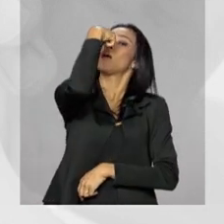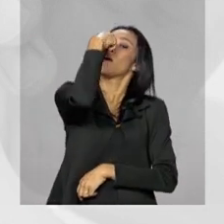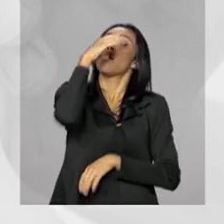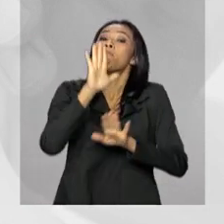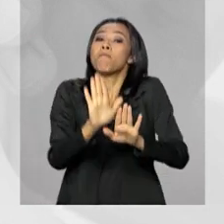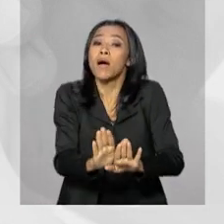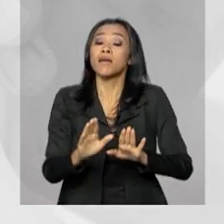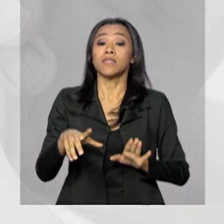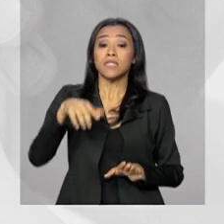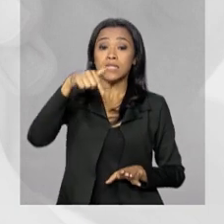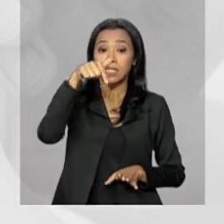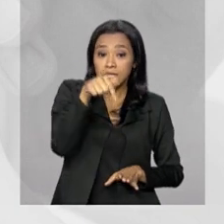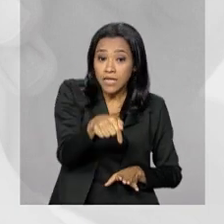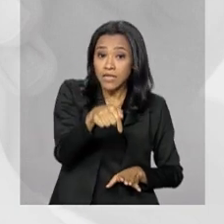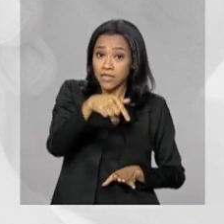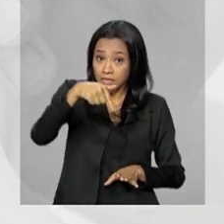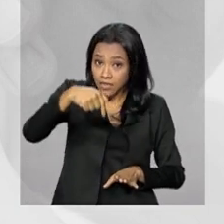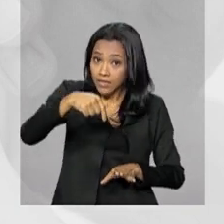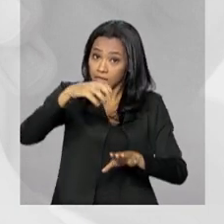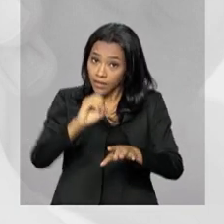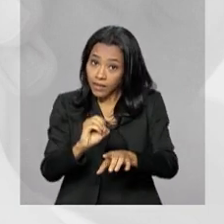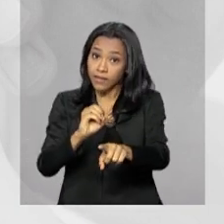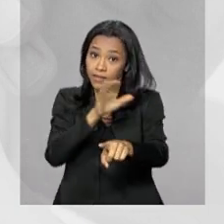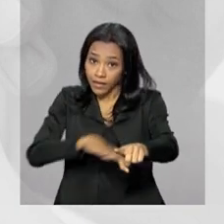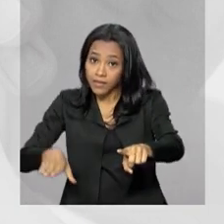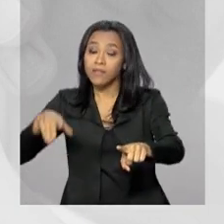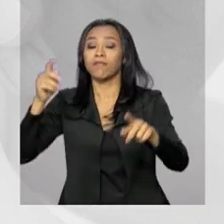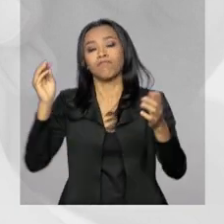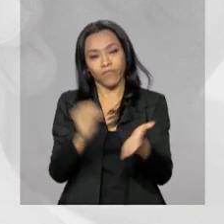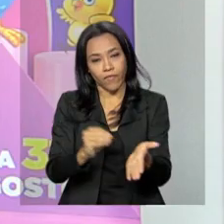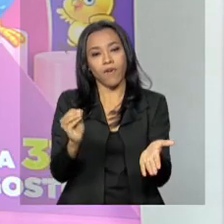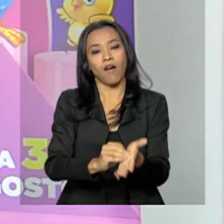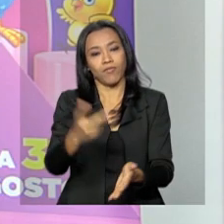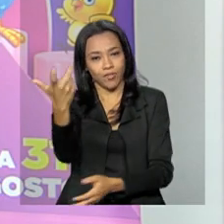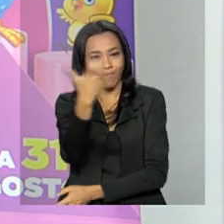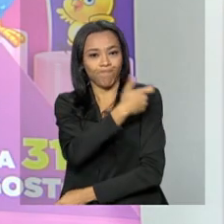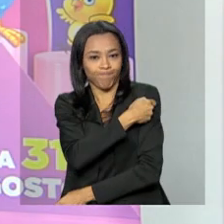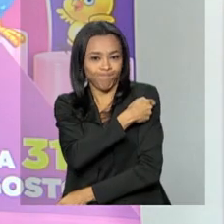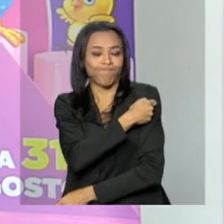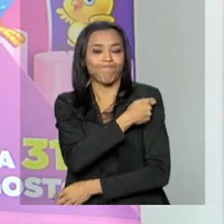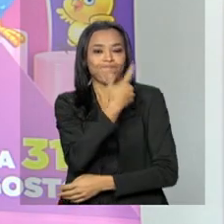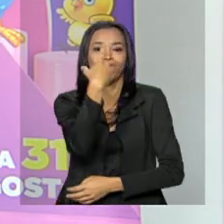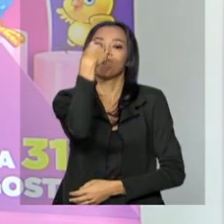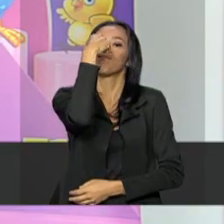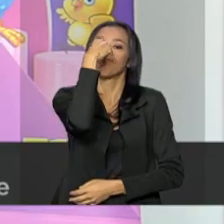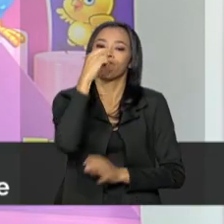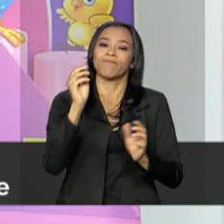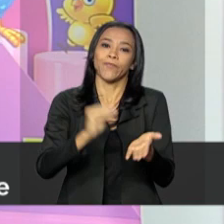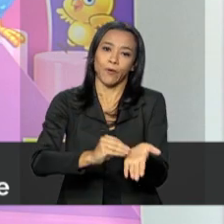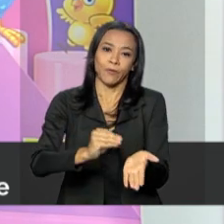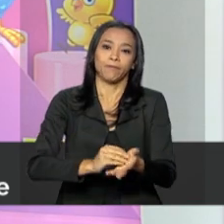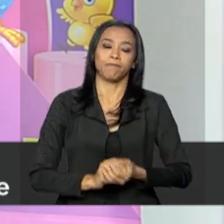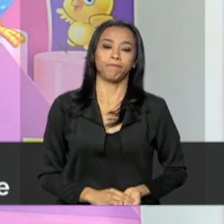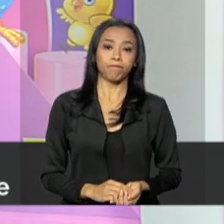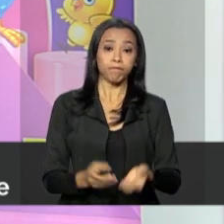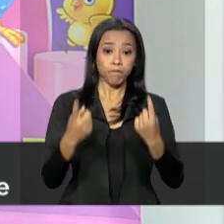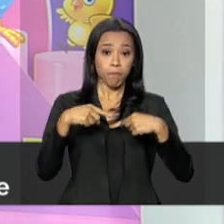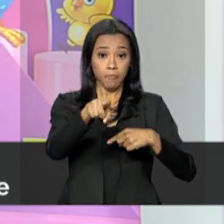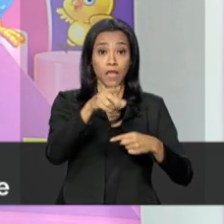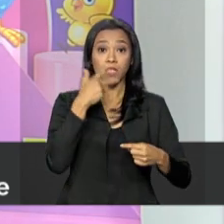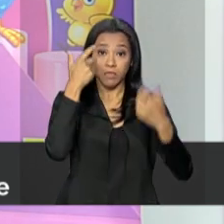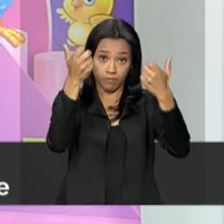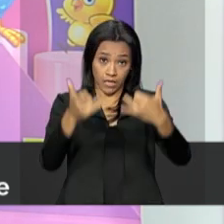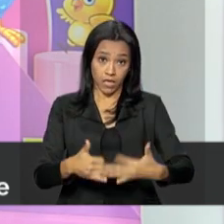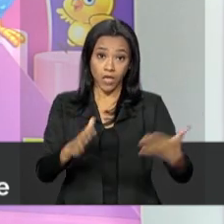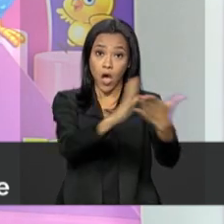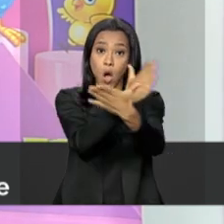770 mil crianças ainda precisam ser imunizadas. Alguns estados e alguns municípios tiveram